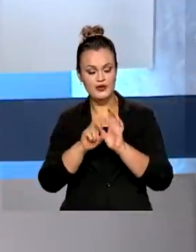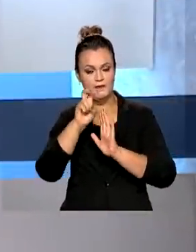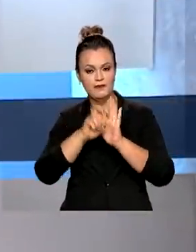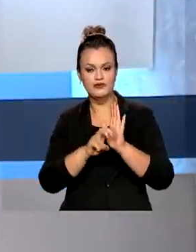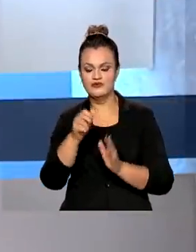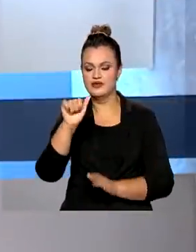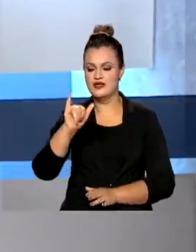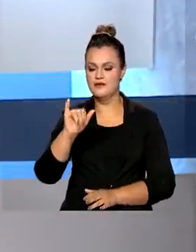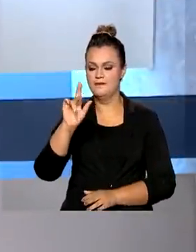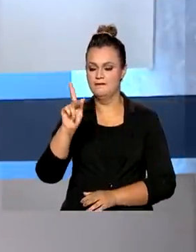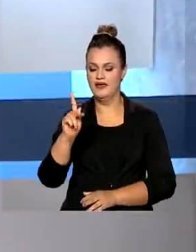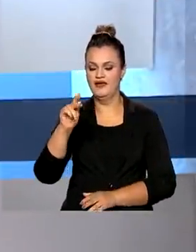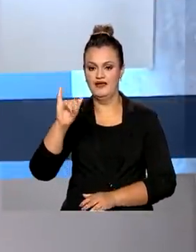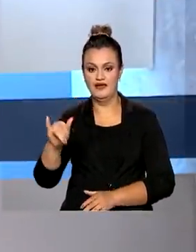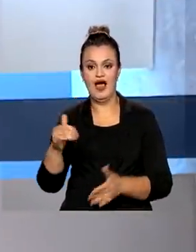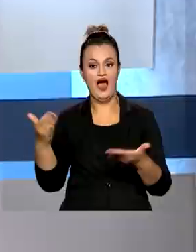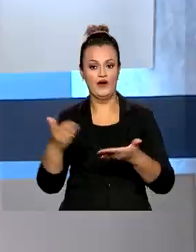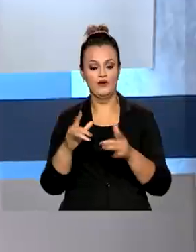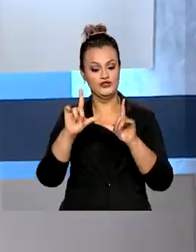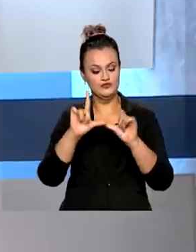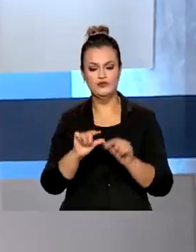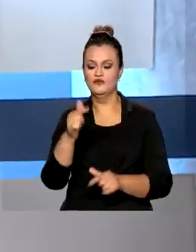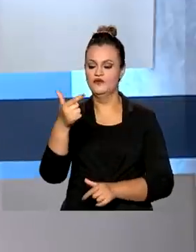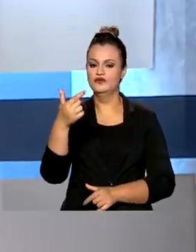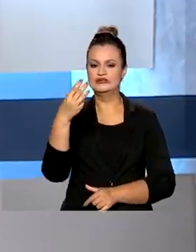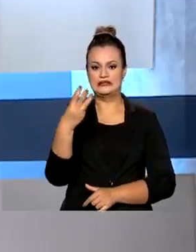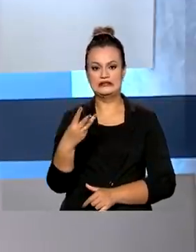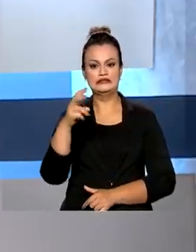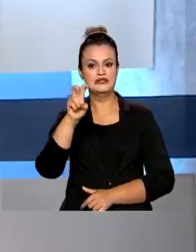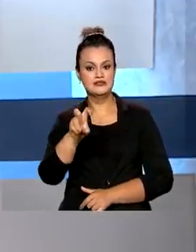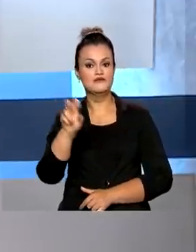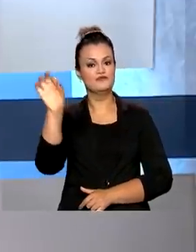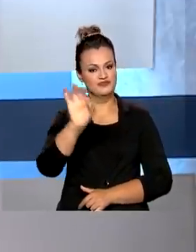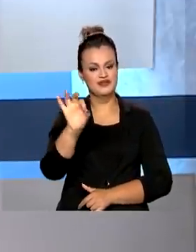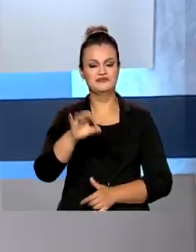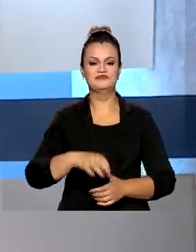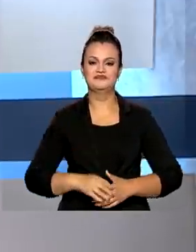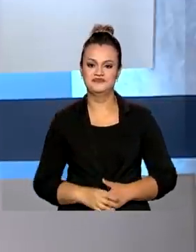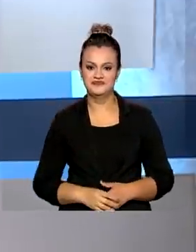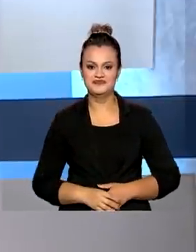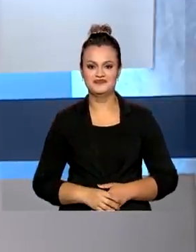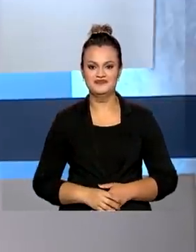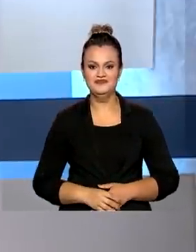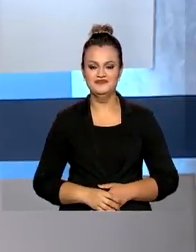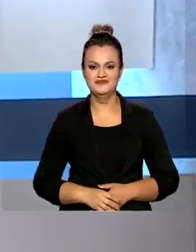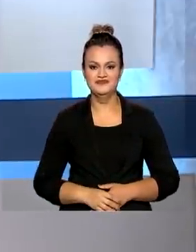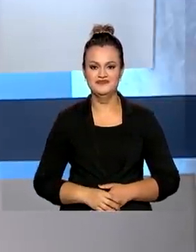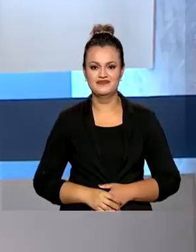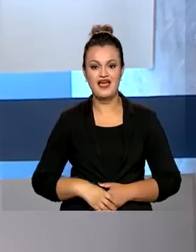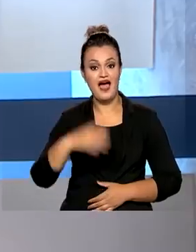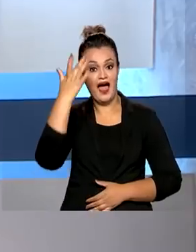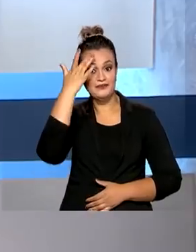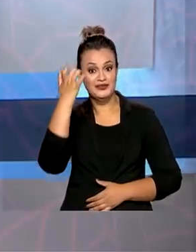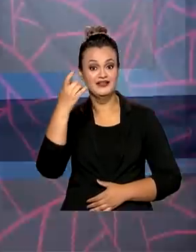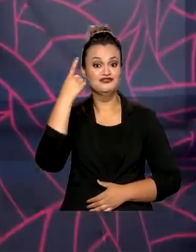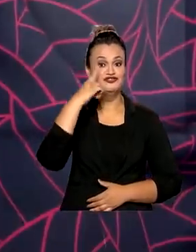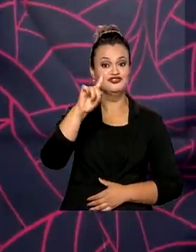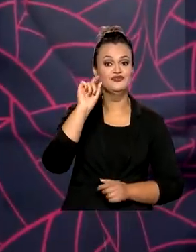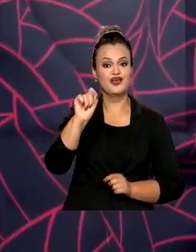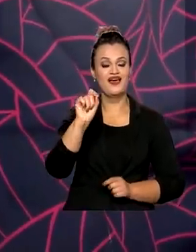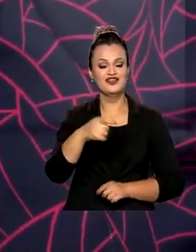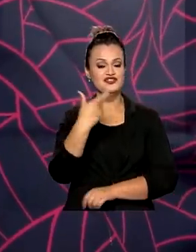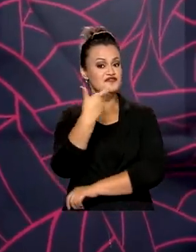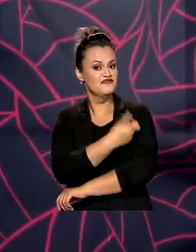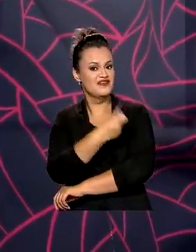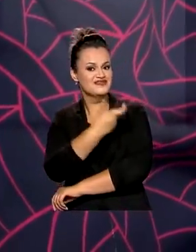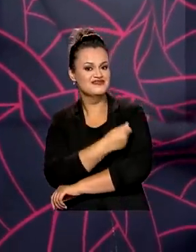IPI, o imposto sobre produtos industrializados de 25 para 35%. E amanhã é